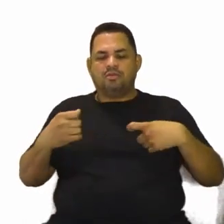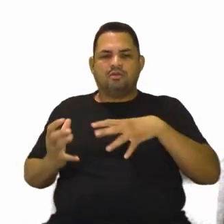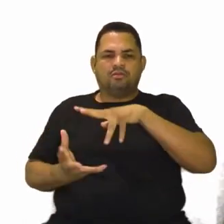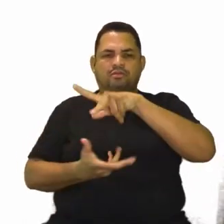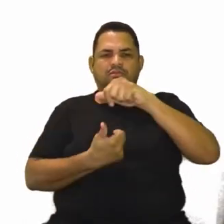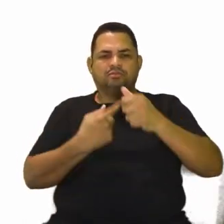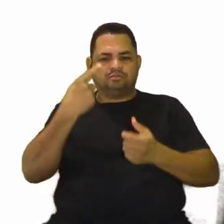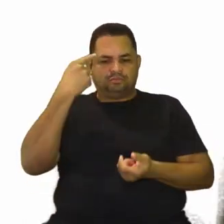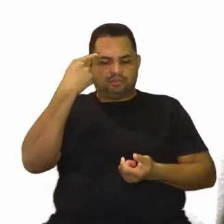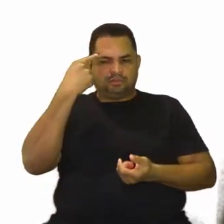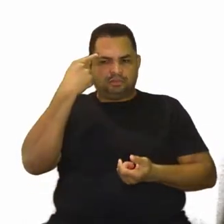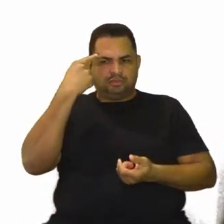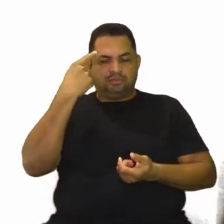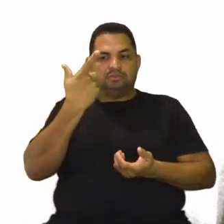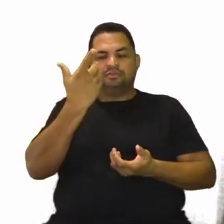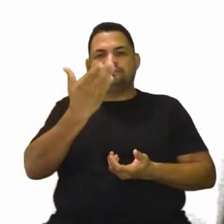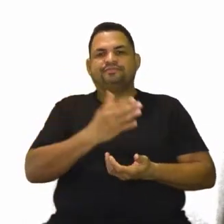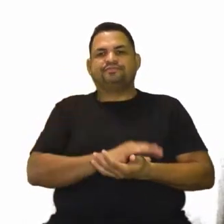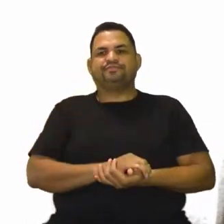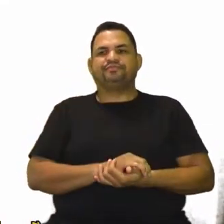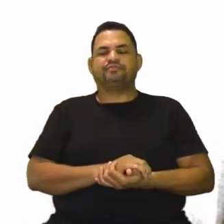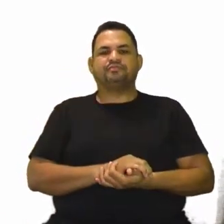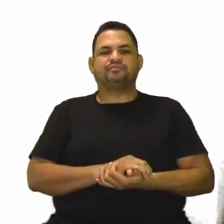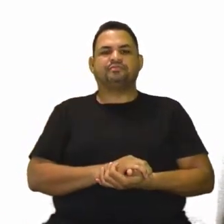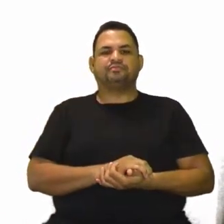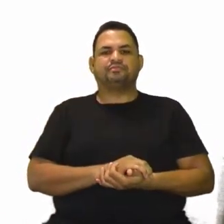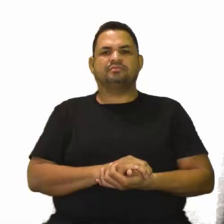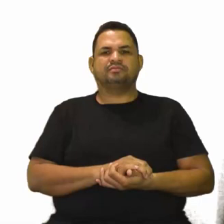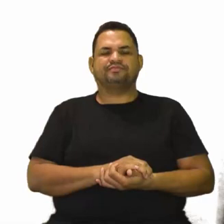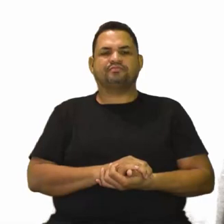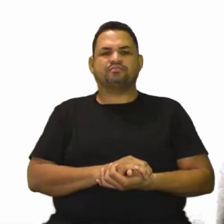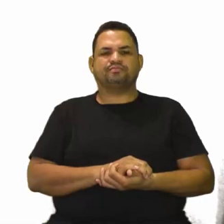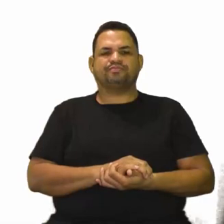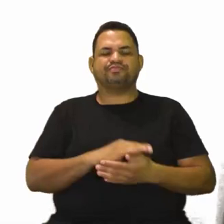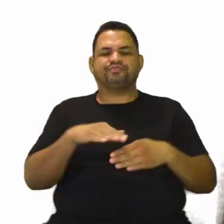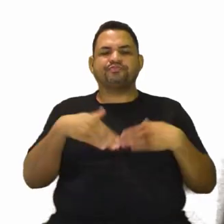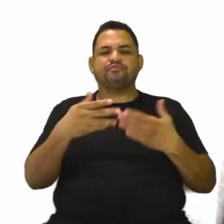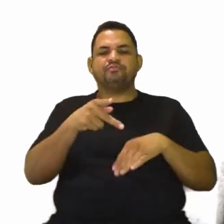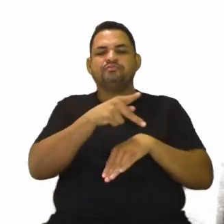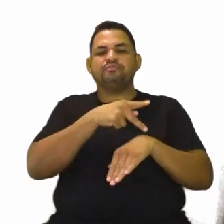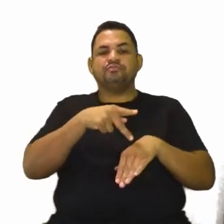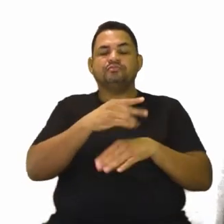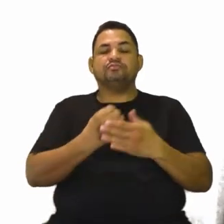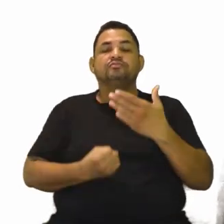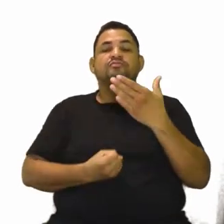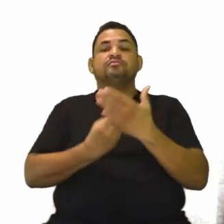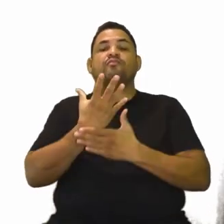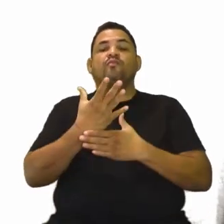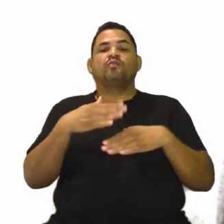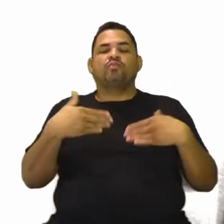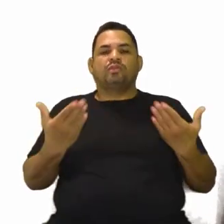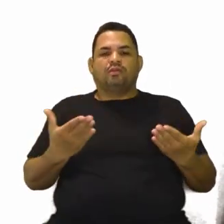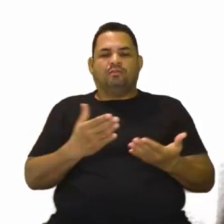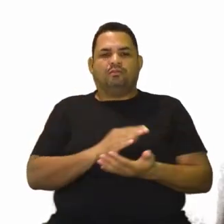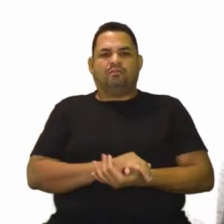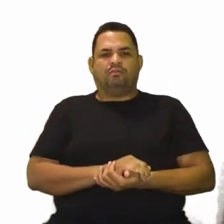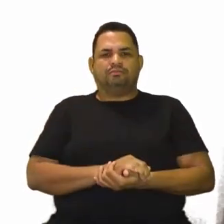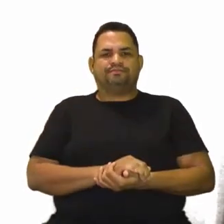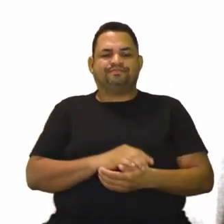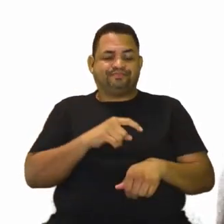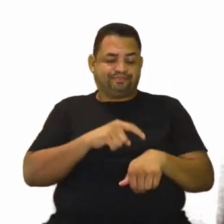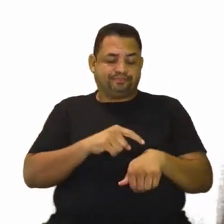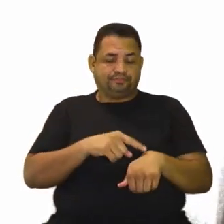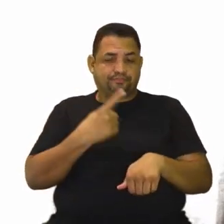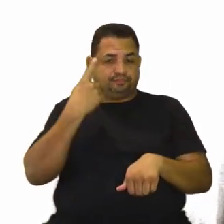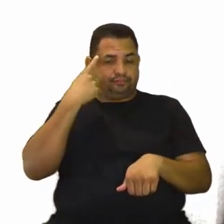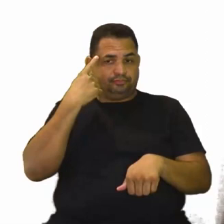Pensem. Foi colocado para vocês. Quais foram esses países criados? Tempinho para vocês pensarem aí.